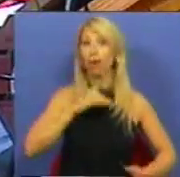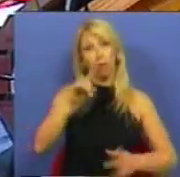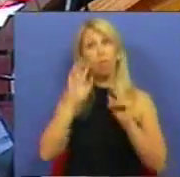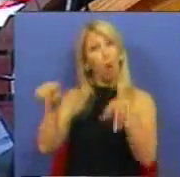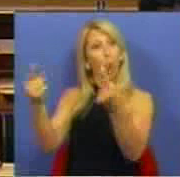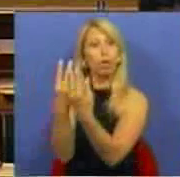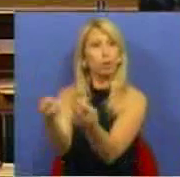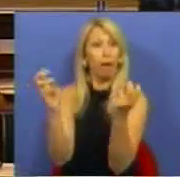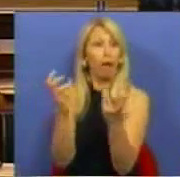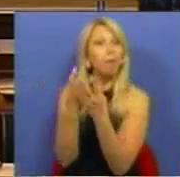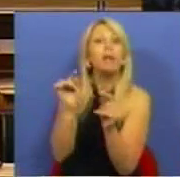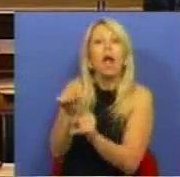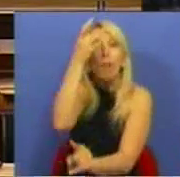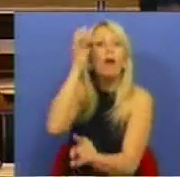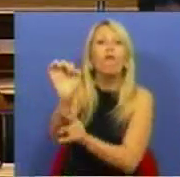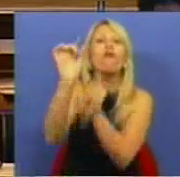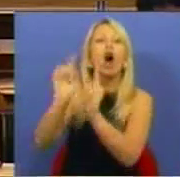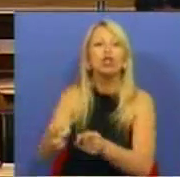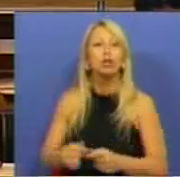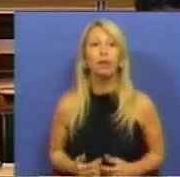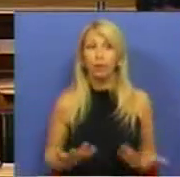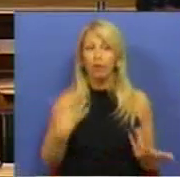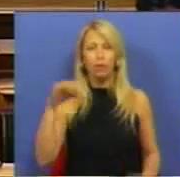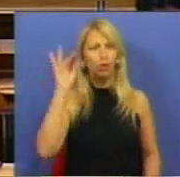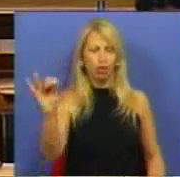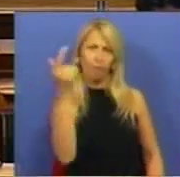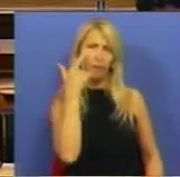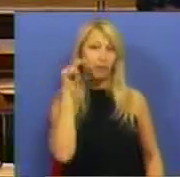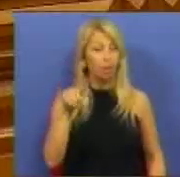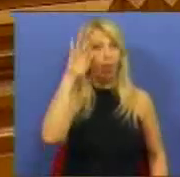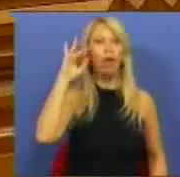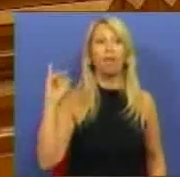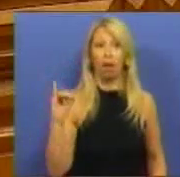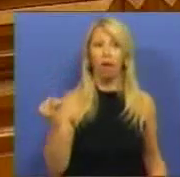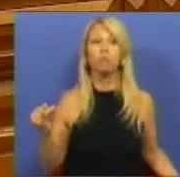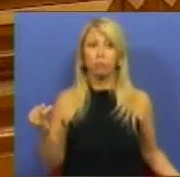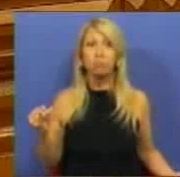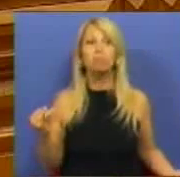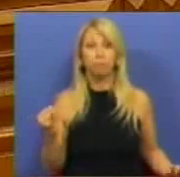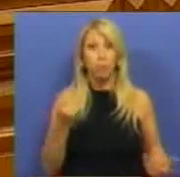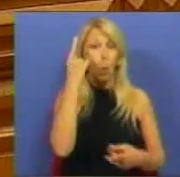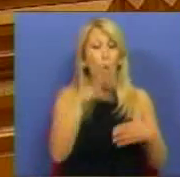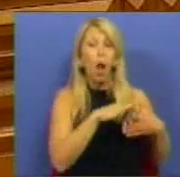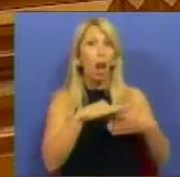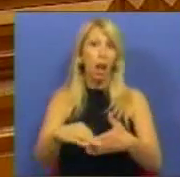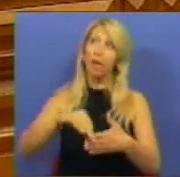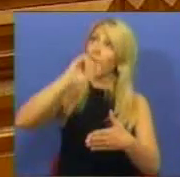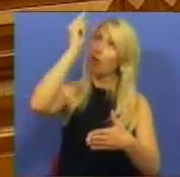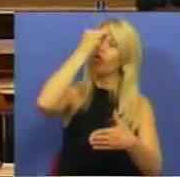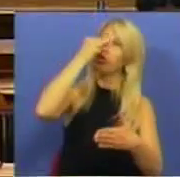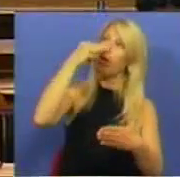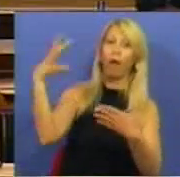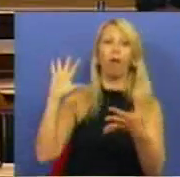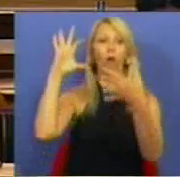bancadas, sobre esta matéria? Chamo-lhe a atenção que esta é uma ideia defendida por um dos líderes históricos do Partido Social